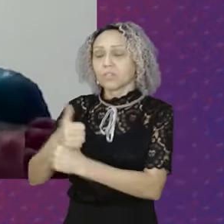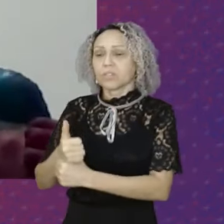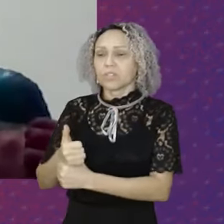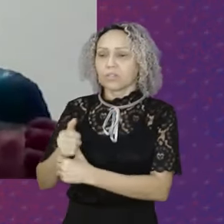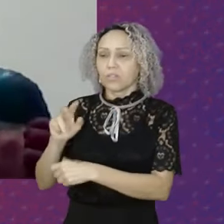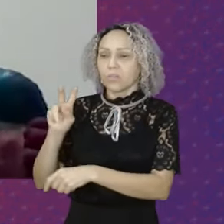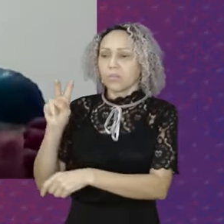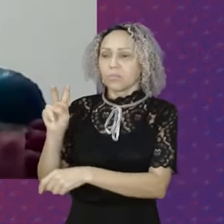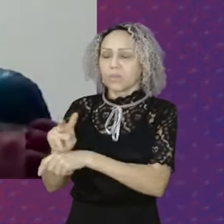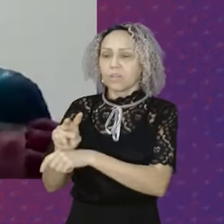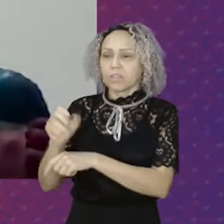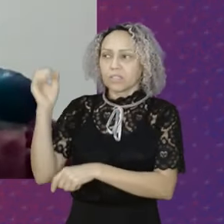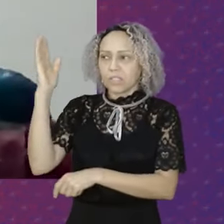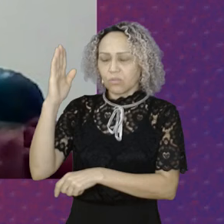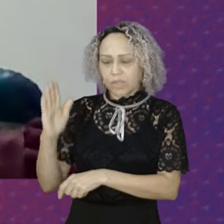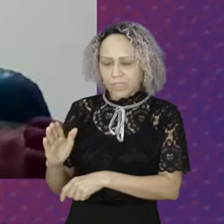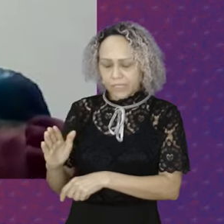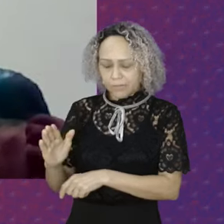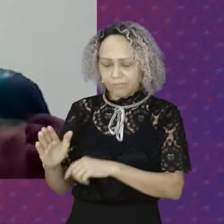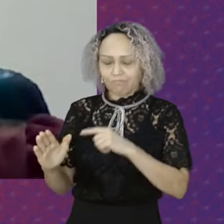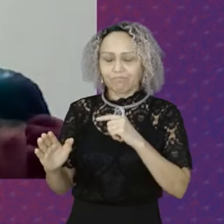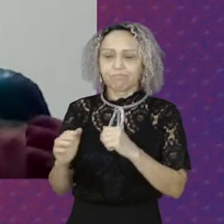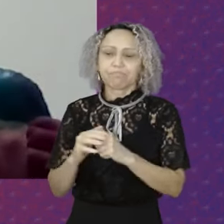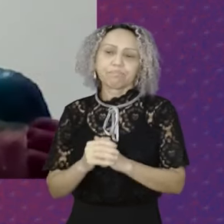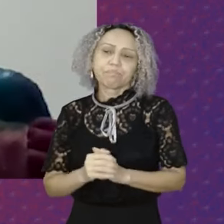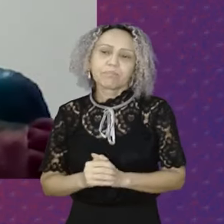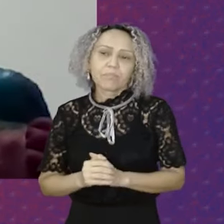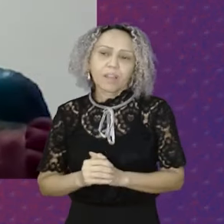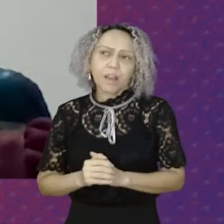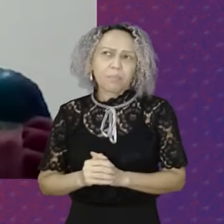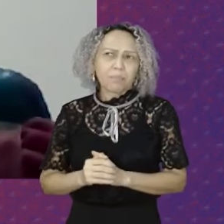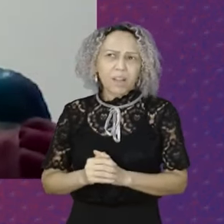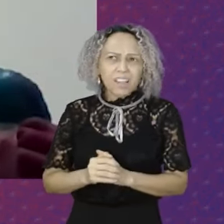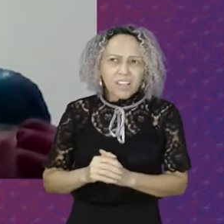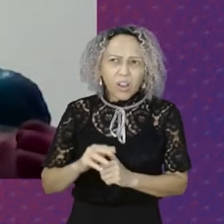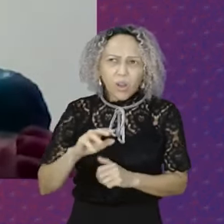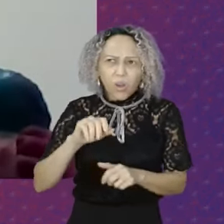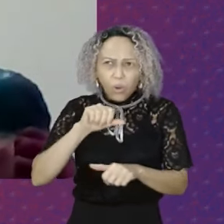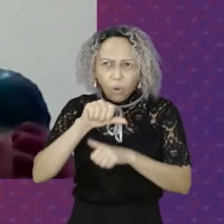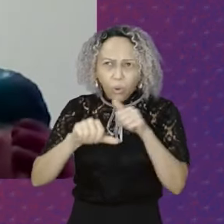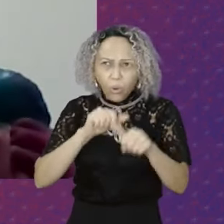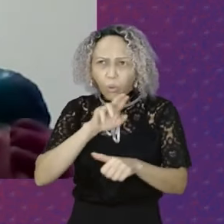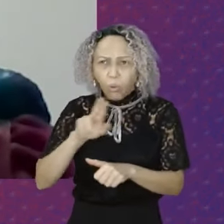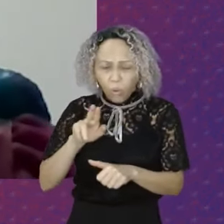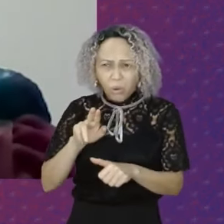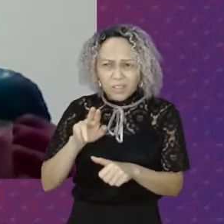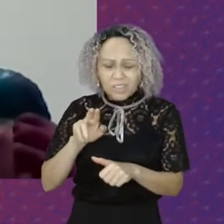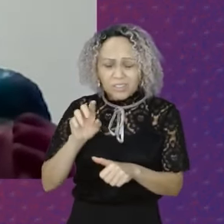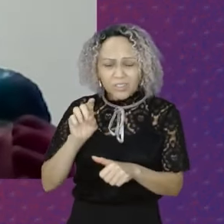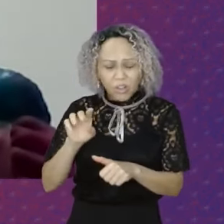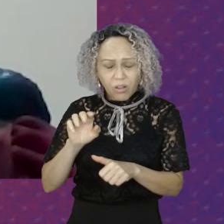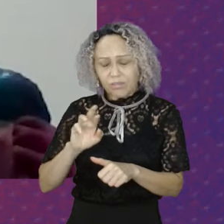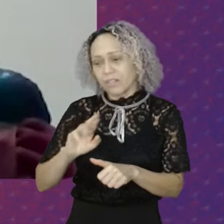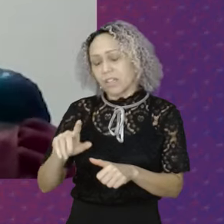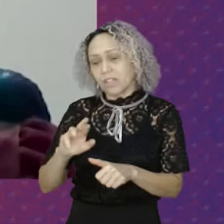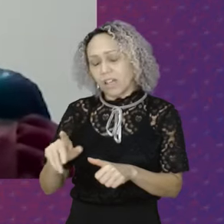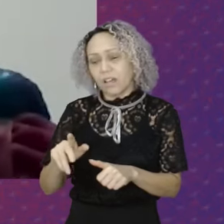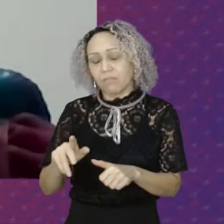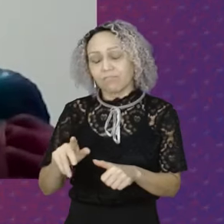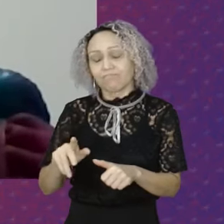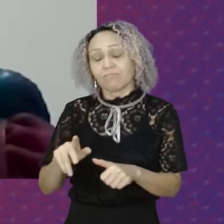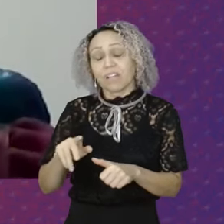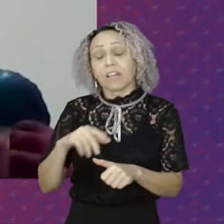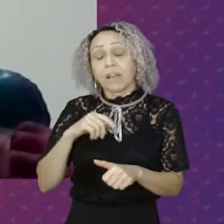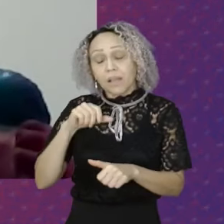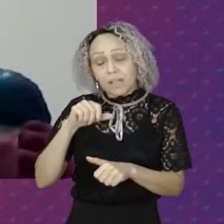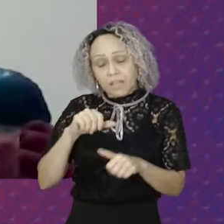não foi Uma mera mudança De O nome Do programa Na verdade Mudou muita coisa Do programa Inclusive